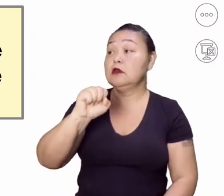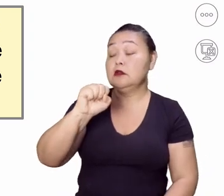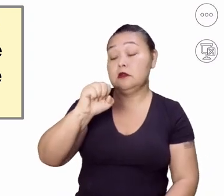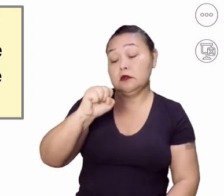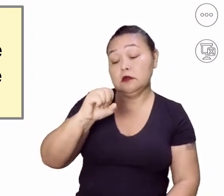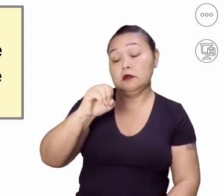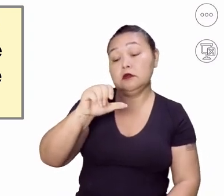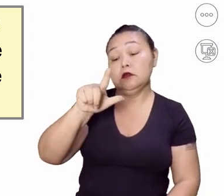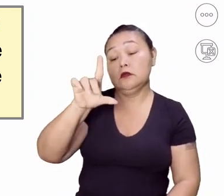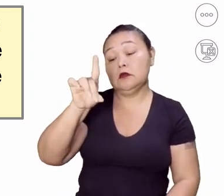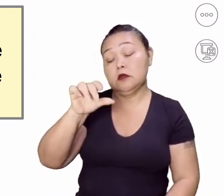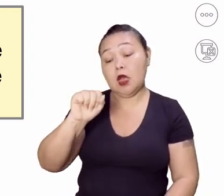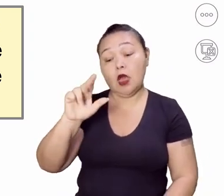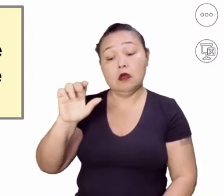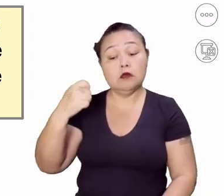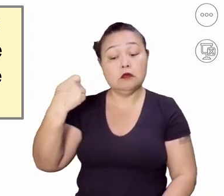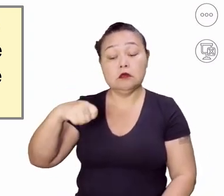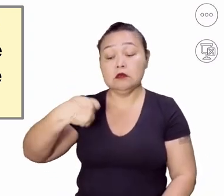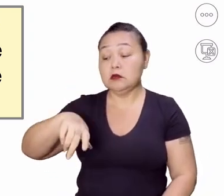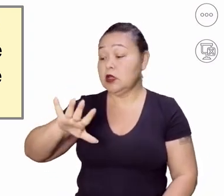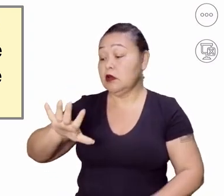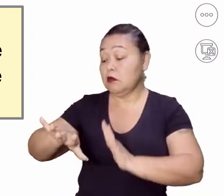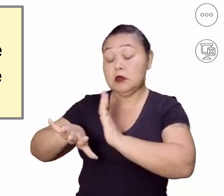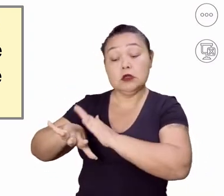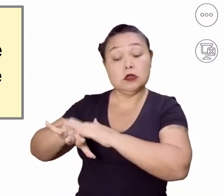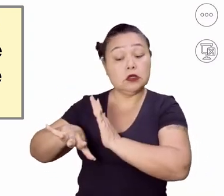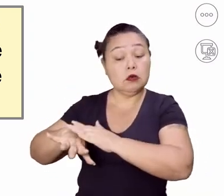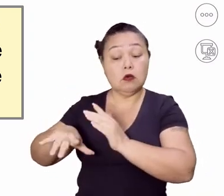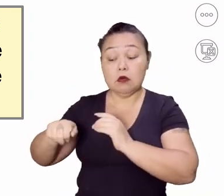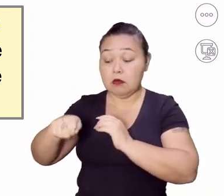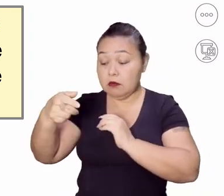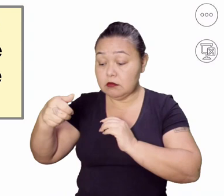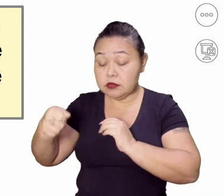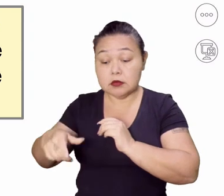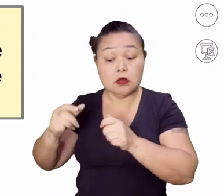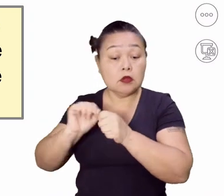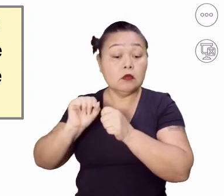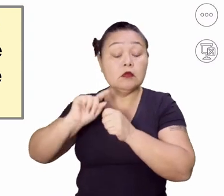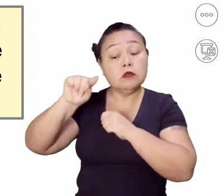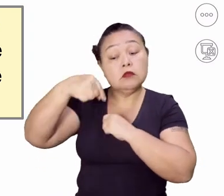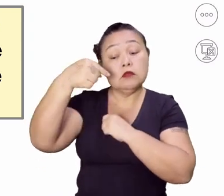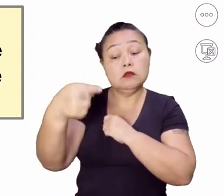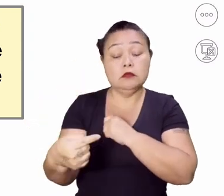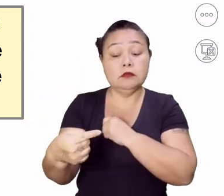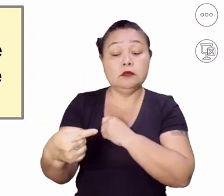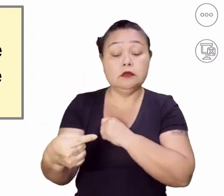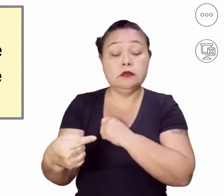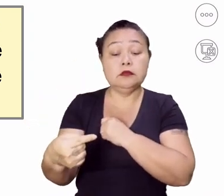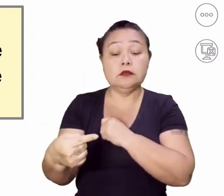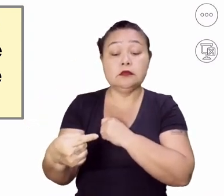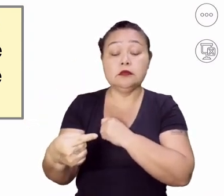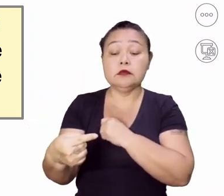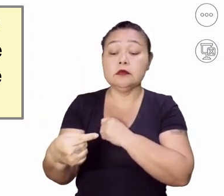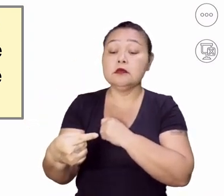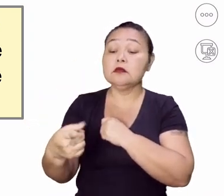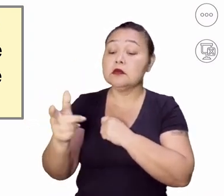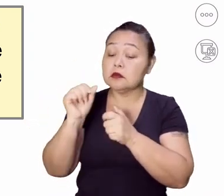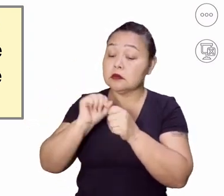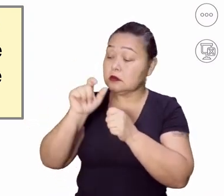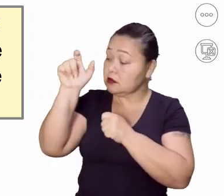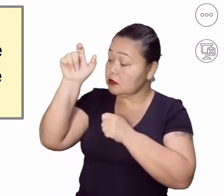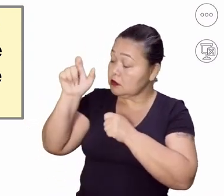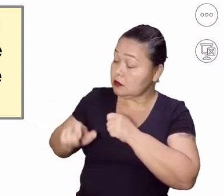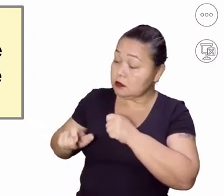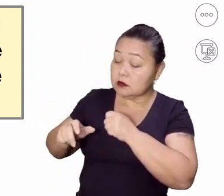autônoma, que não precisa de mãos humanas, provavelmente a função do soldador